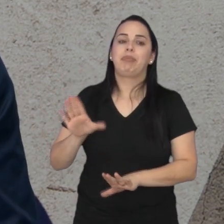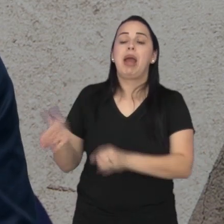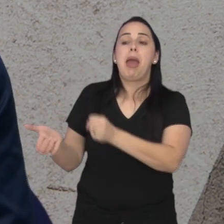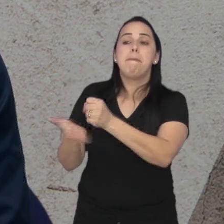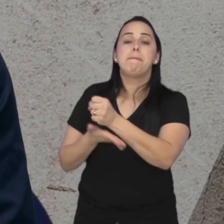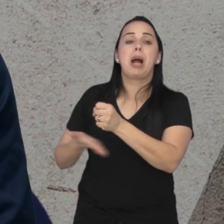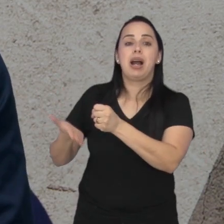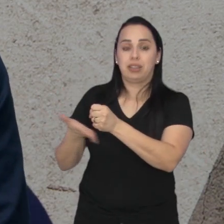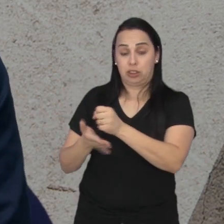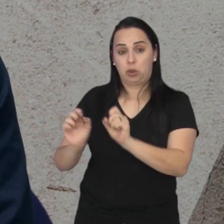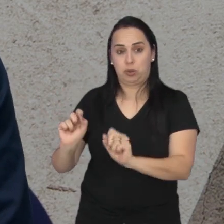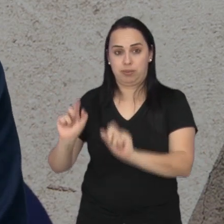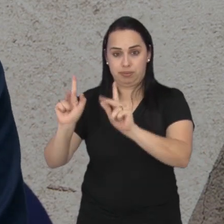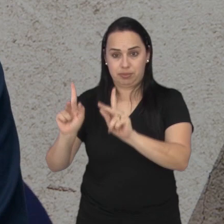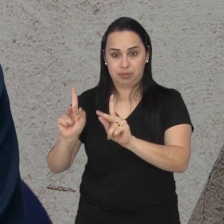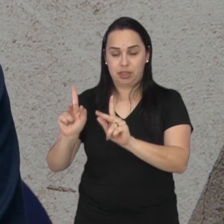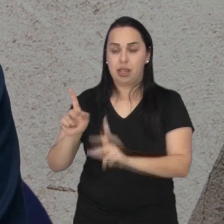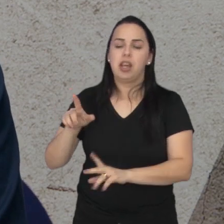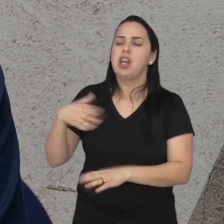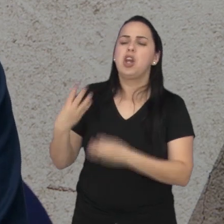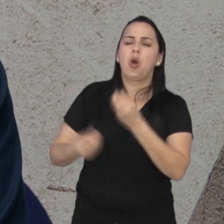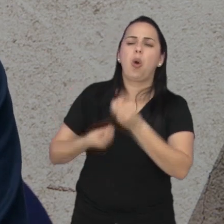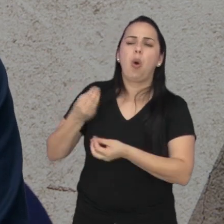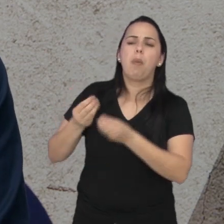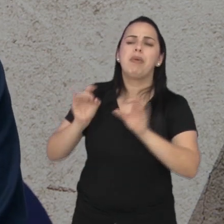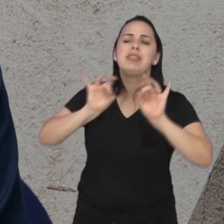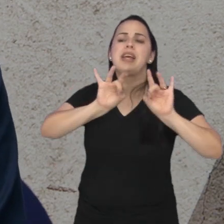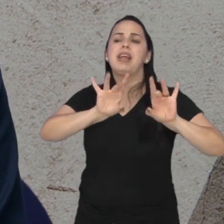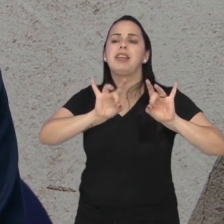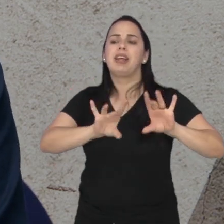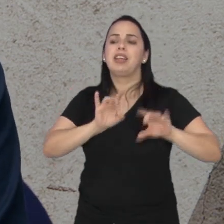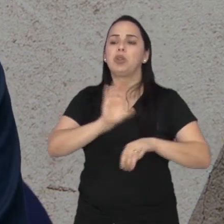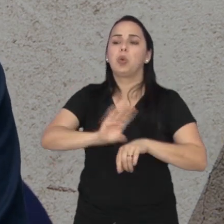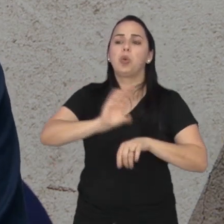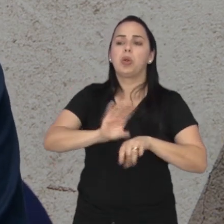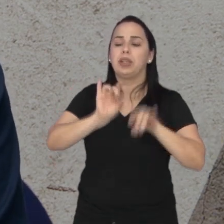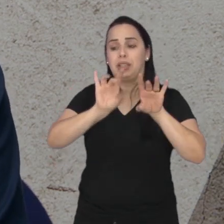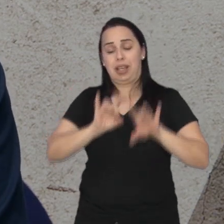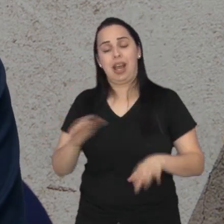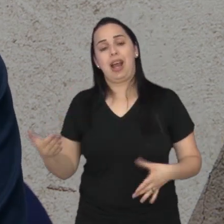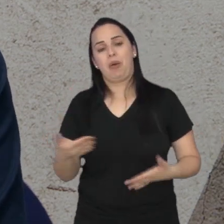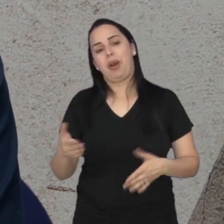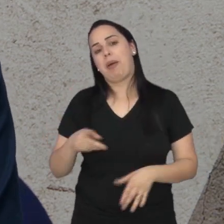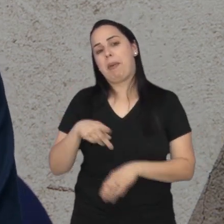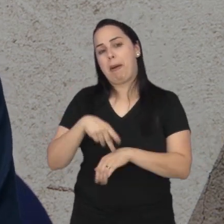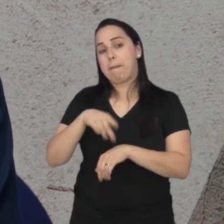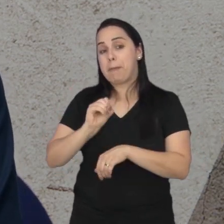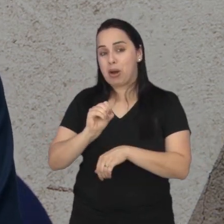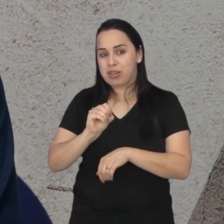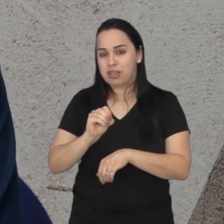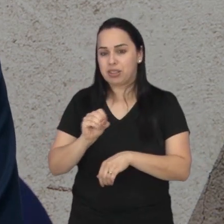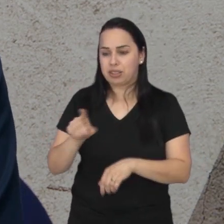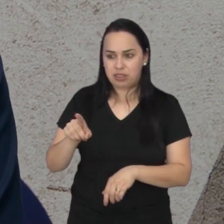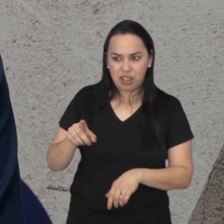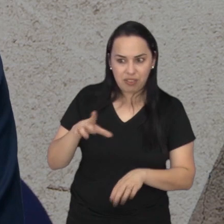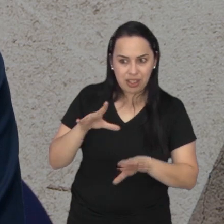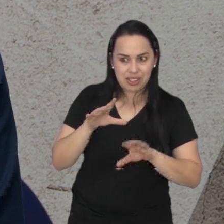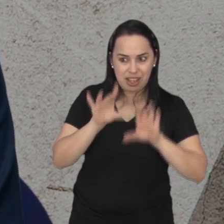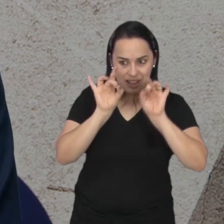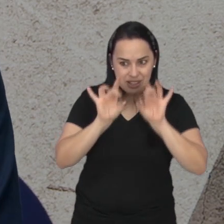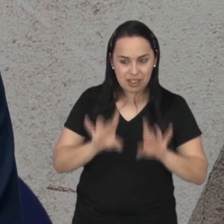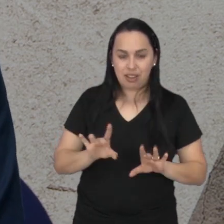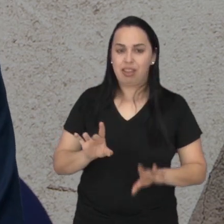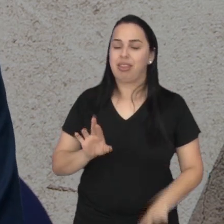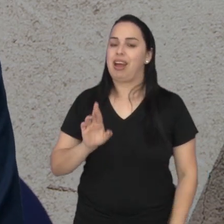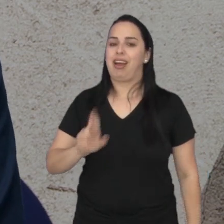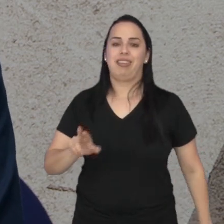formação mais generalista. Ótimo. Onde que você vai especializar? Ah, vamos fazer uma especialização. E você